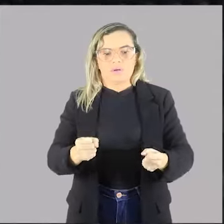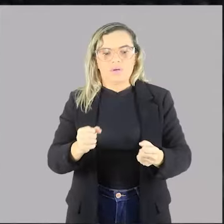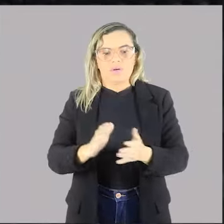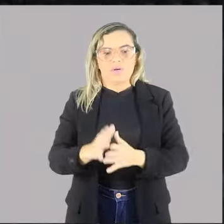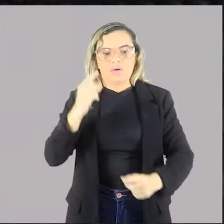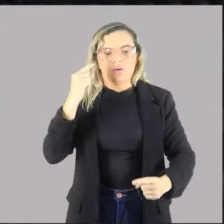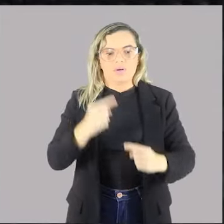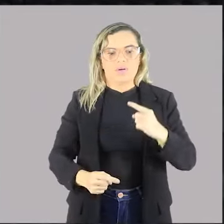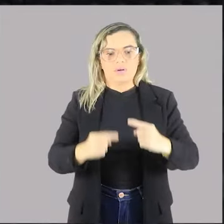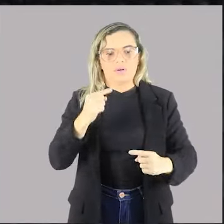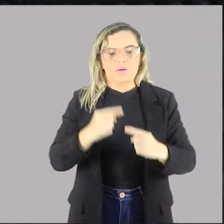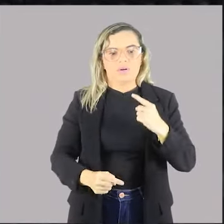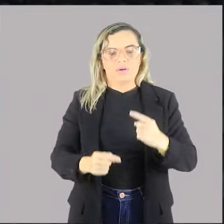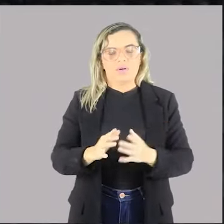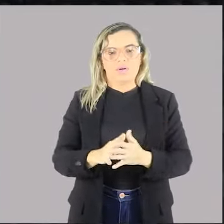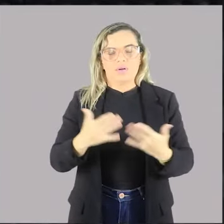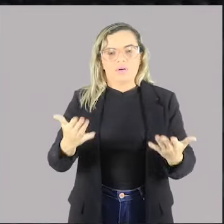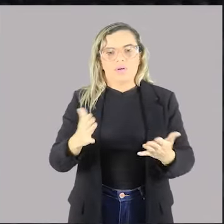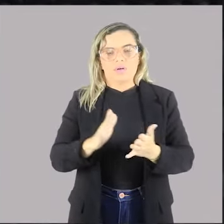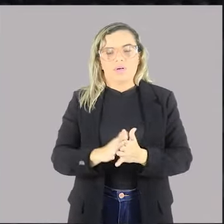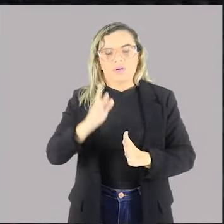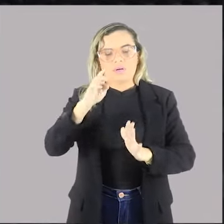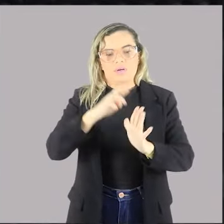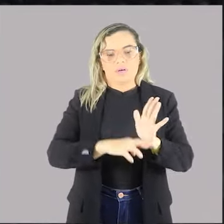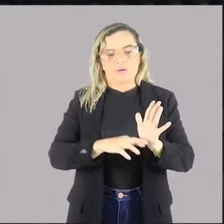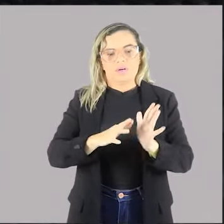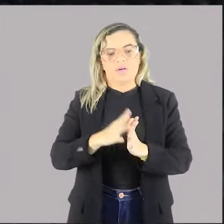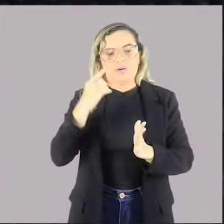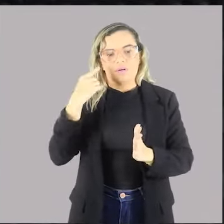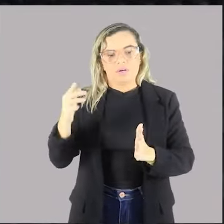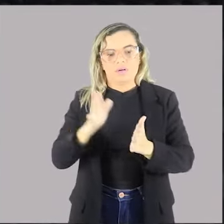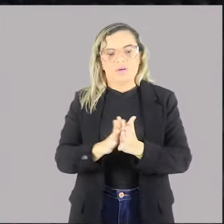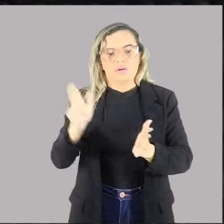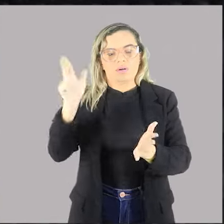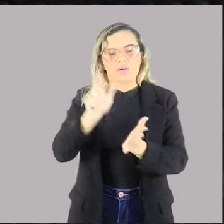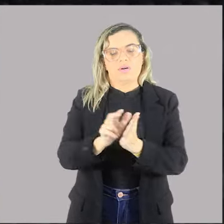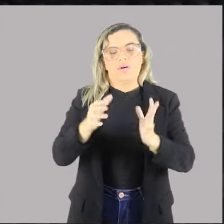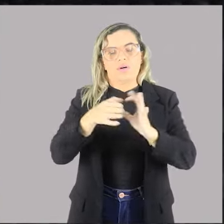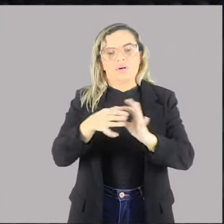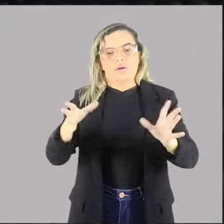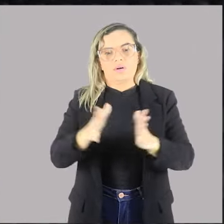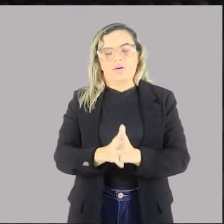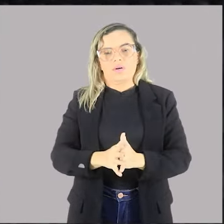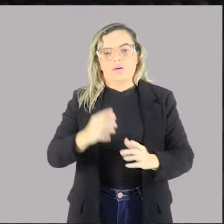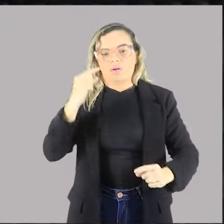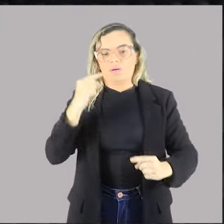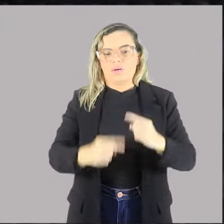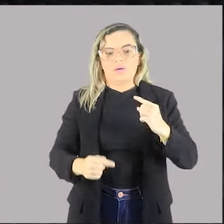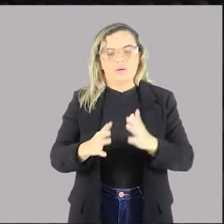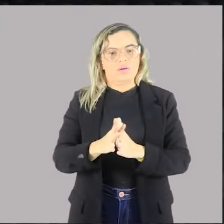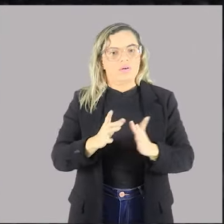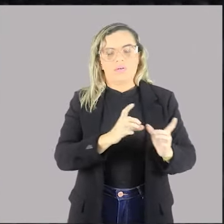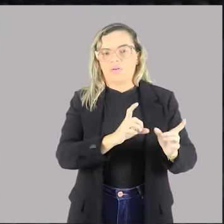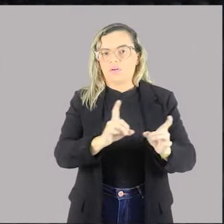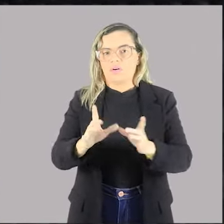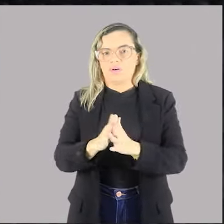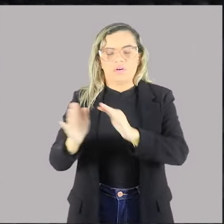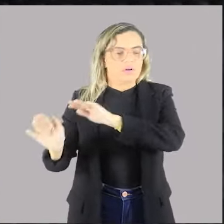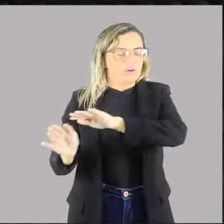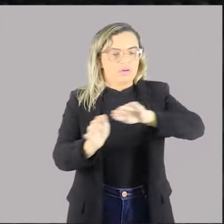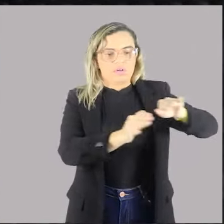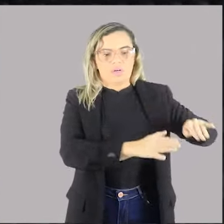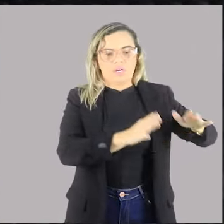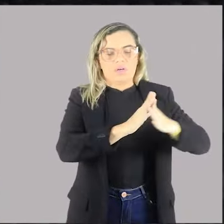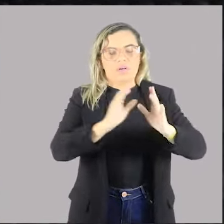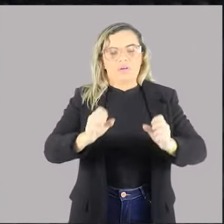proibidos, certo? Esta é a regra. Os regulamentos autônomos são proibidos. A maior parte da doutrina vai afastar